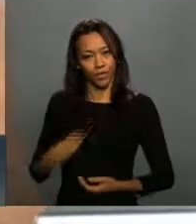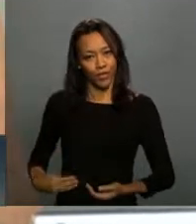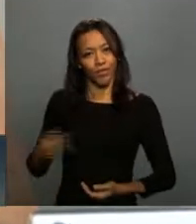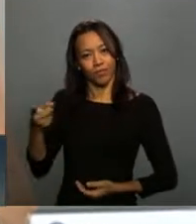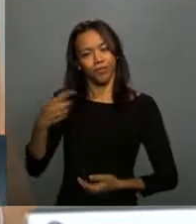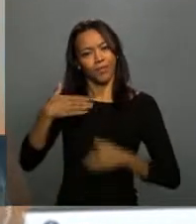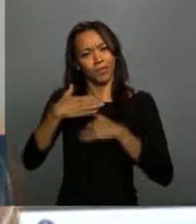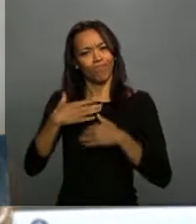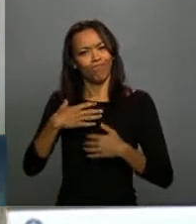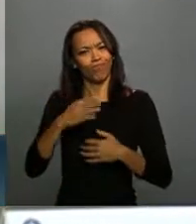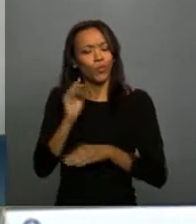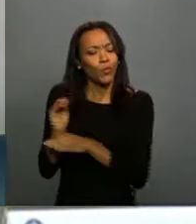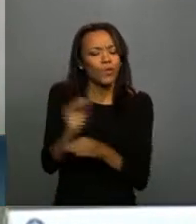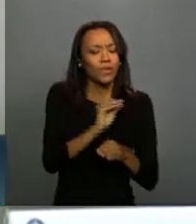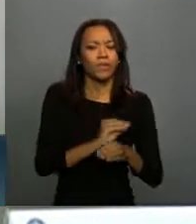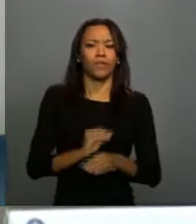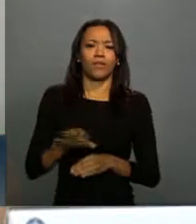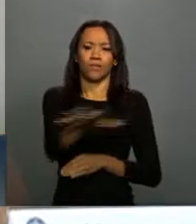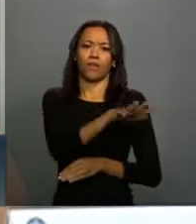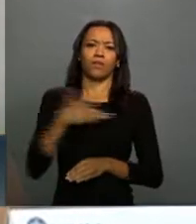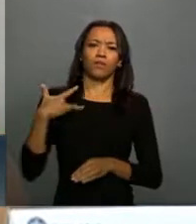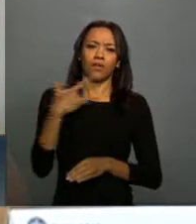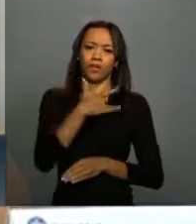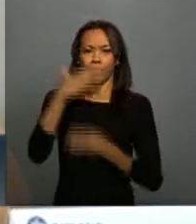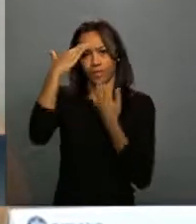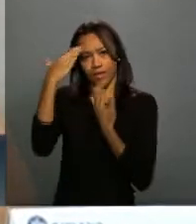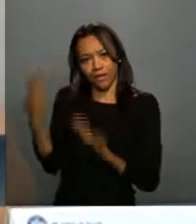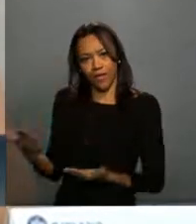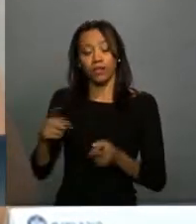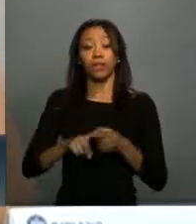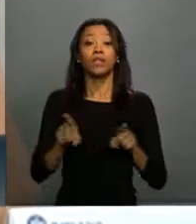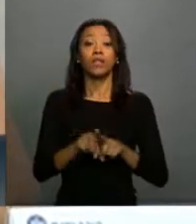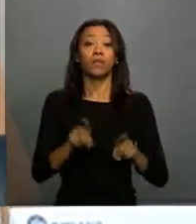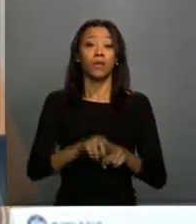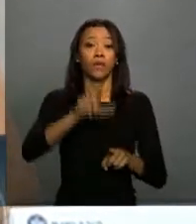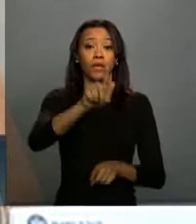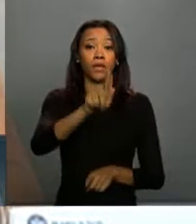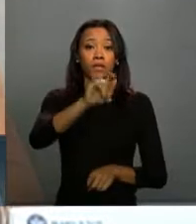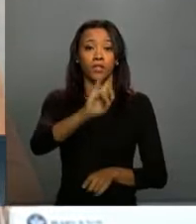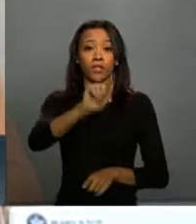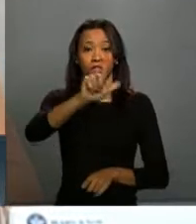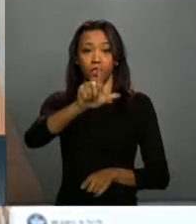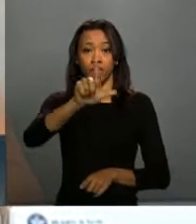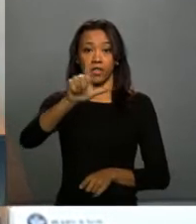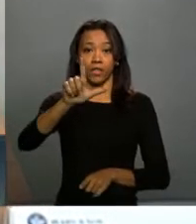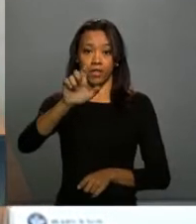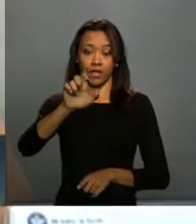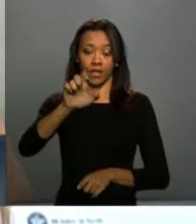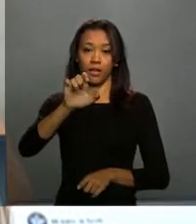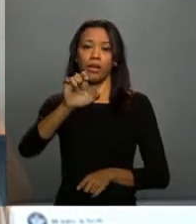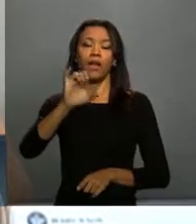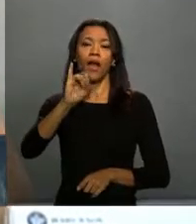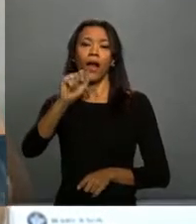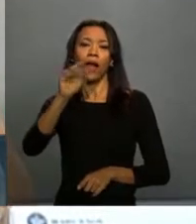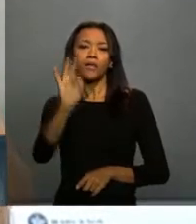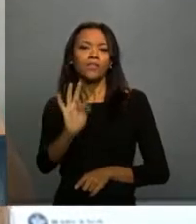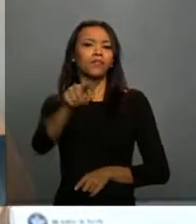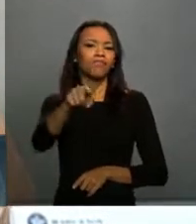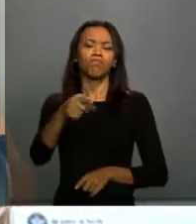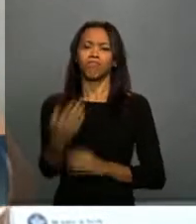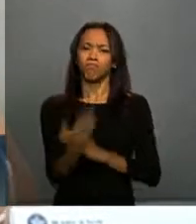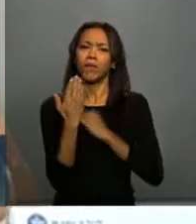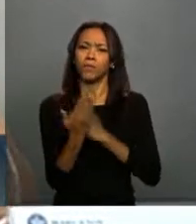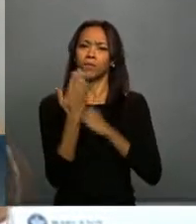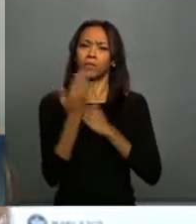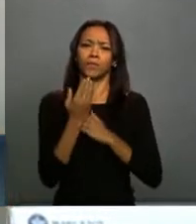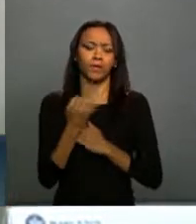área. Obrigada por estar aqui conosco. Saudar o Giliate, diretor do DataSus, que tem sido um parceiro fundamental nesse processo